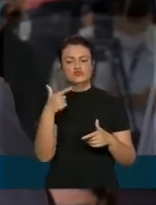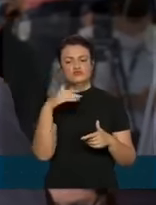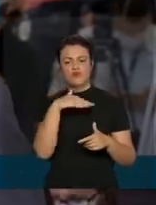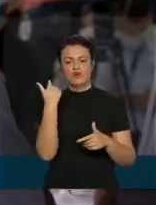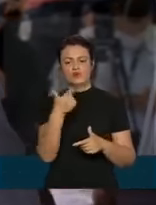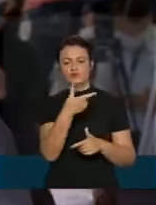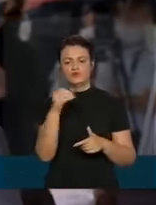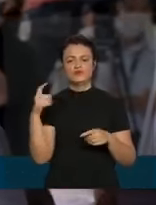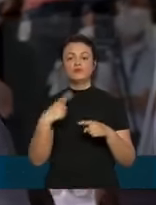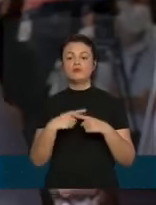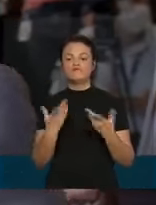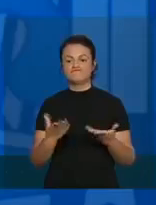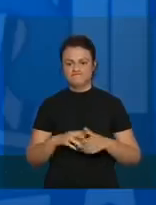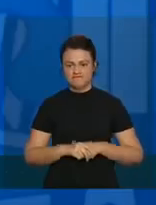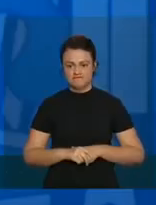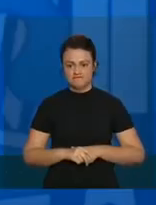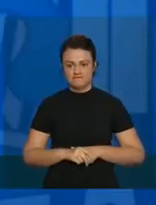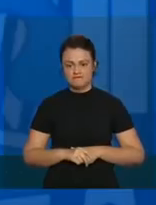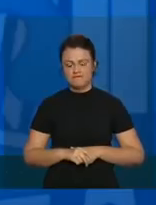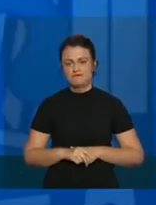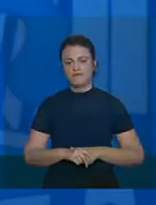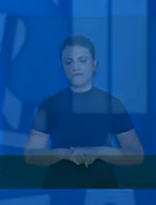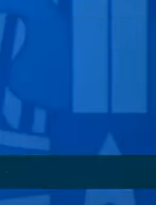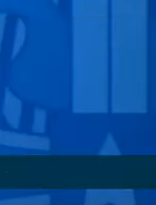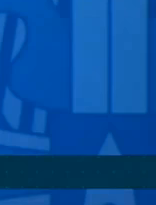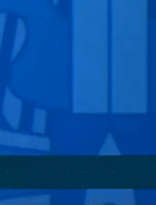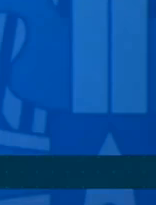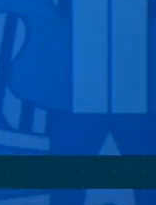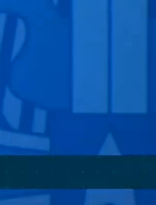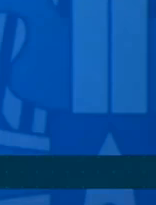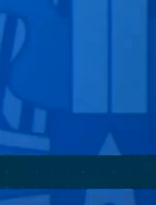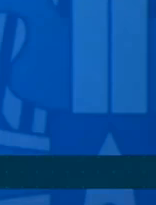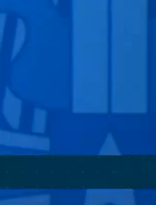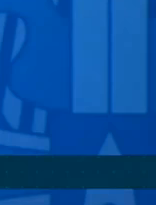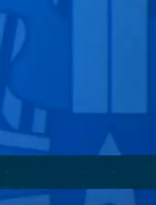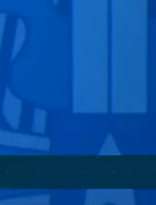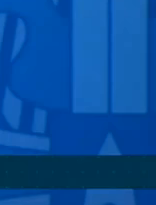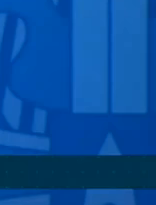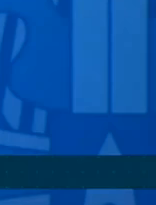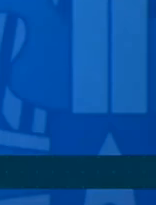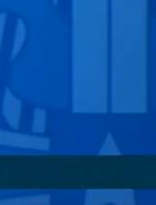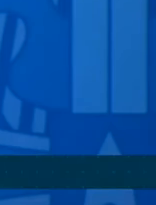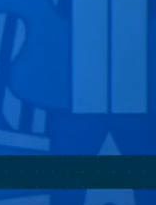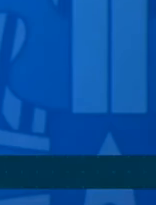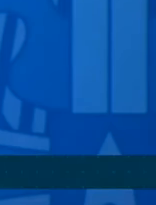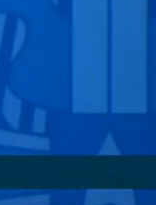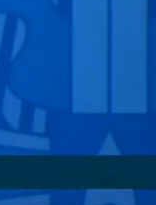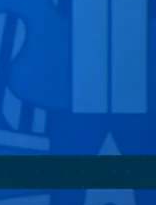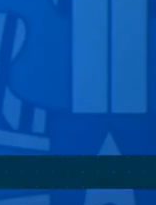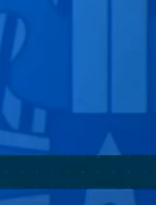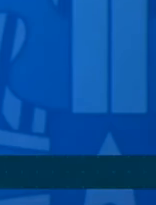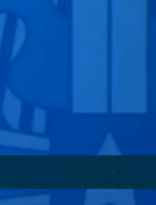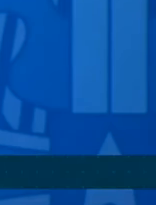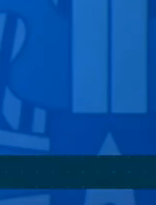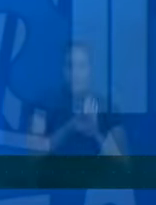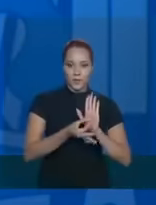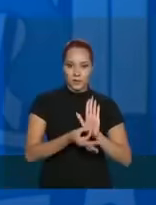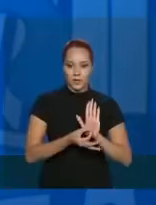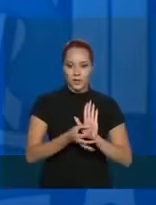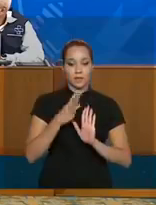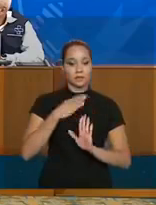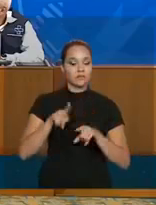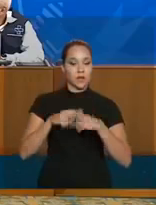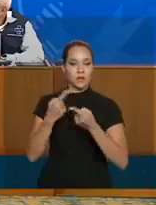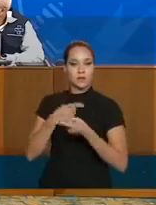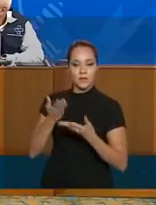200 mortes? Muito obrigado. Eu vou fazer um comentário, mas isso é uma pergunta boa para o Wanderson, melhor do que para mim, porque ele